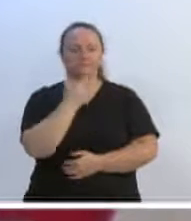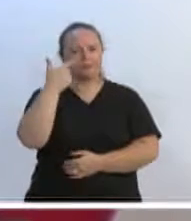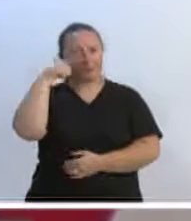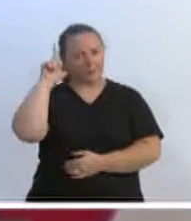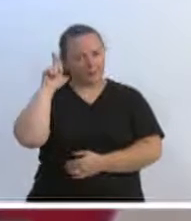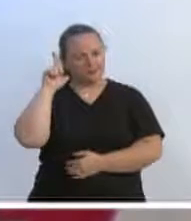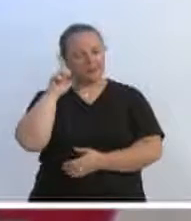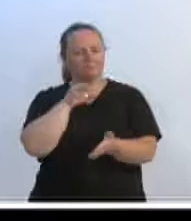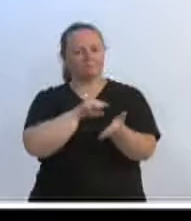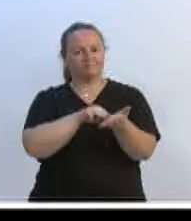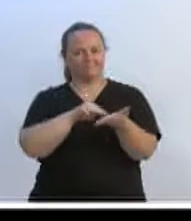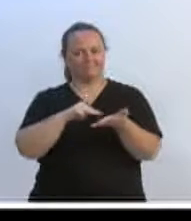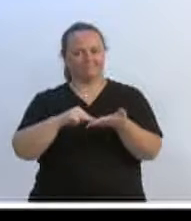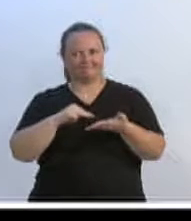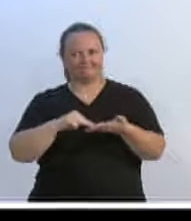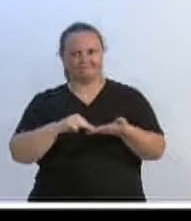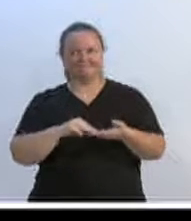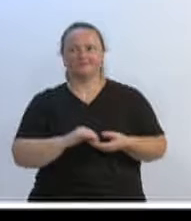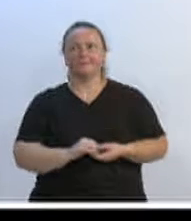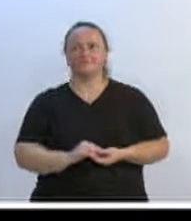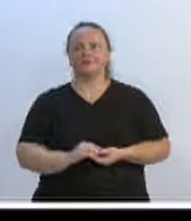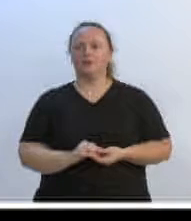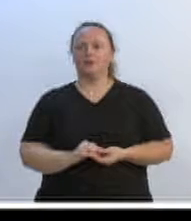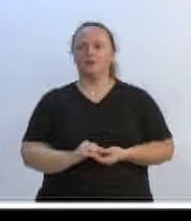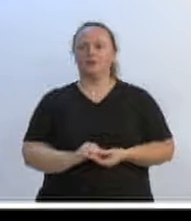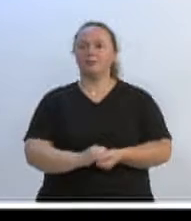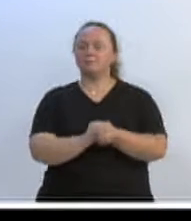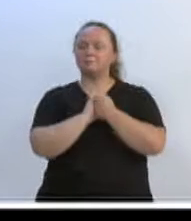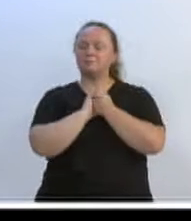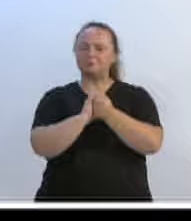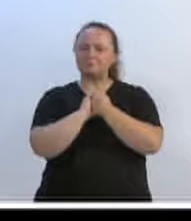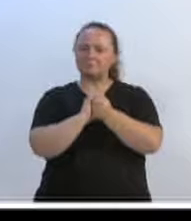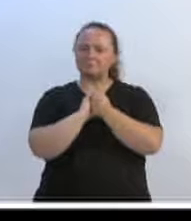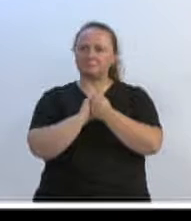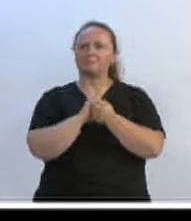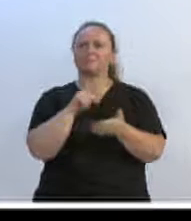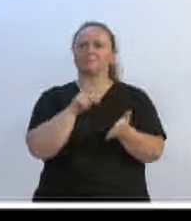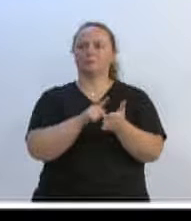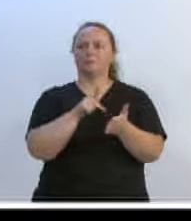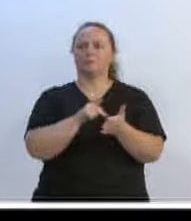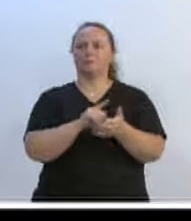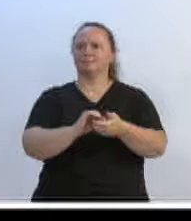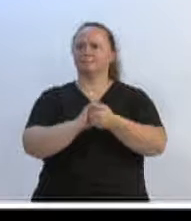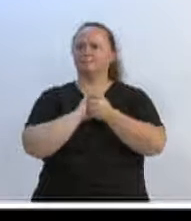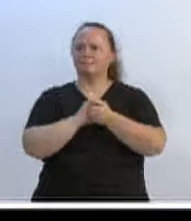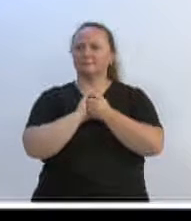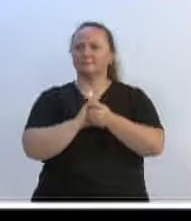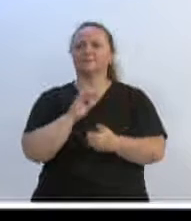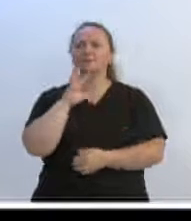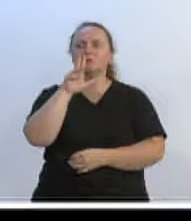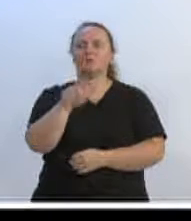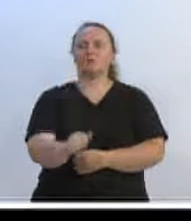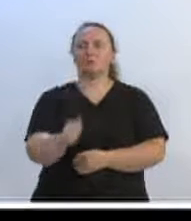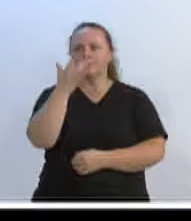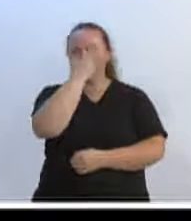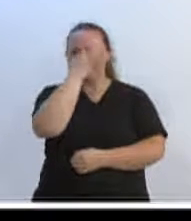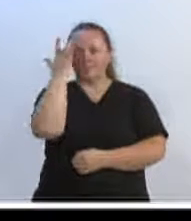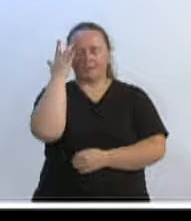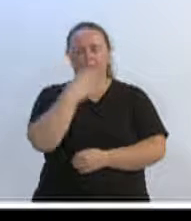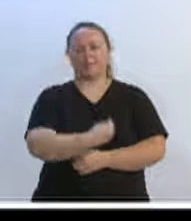pastelada, e quero parabenizar todas as pessoas que